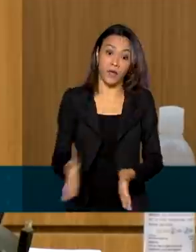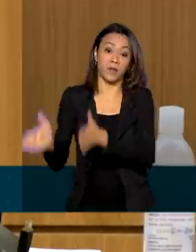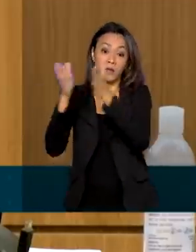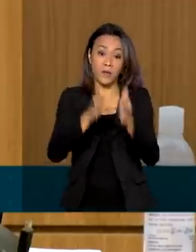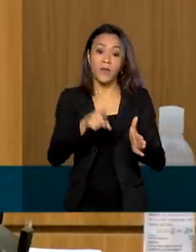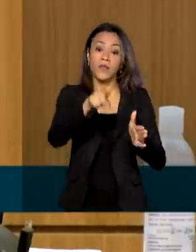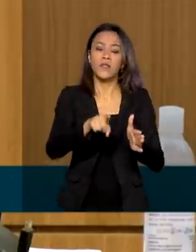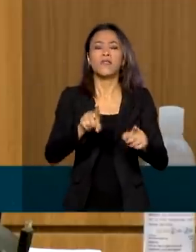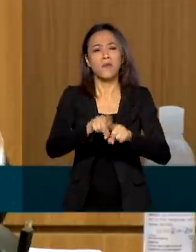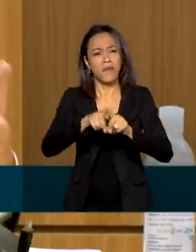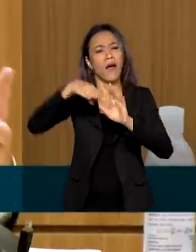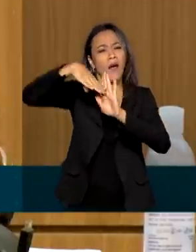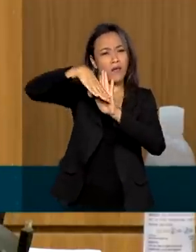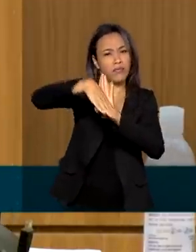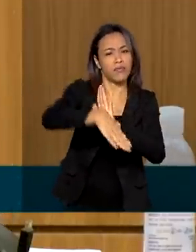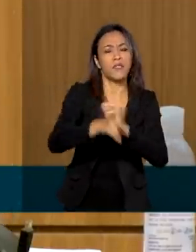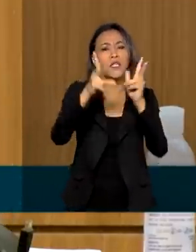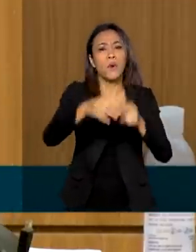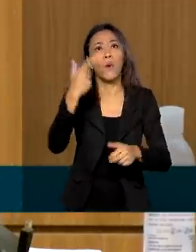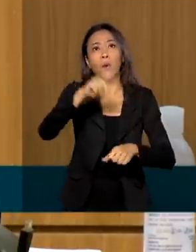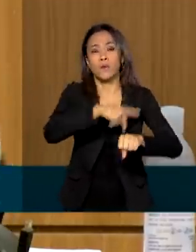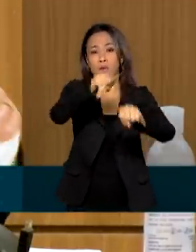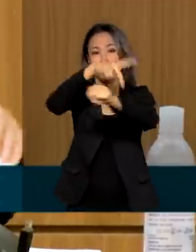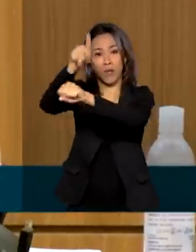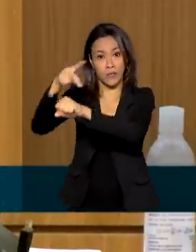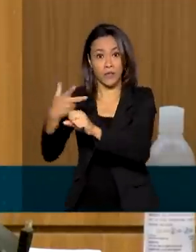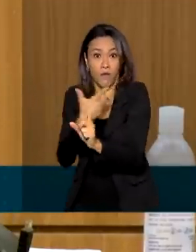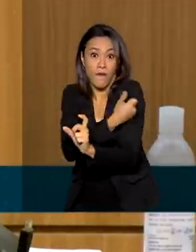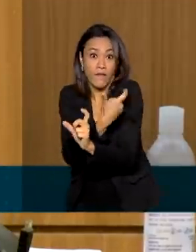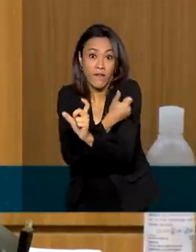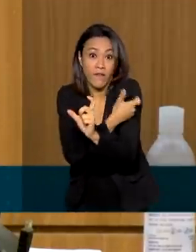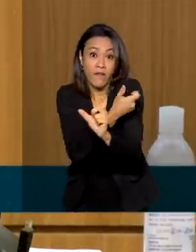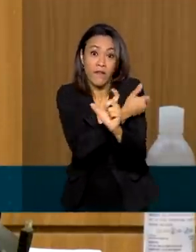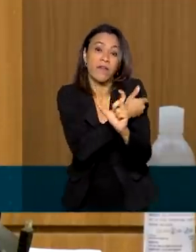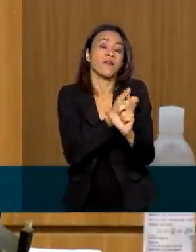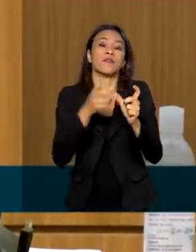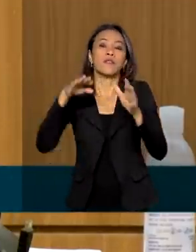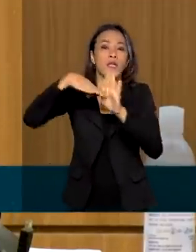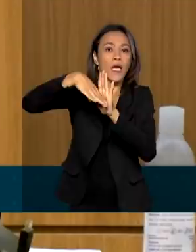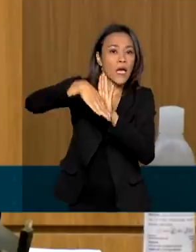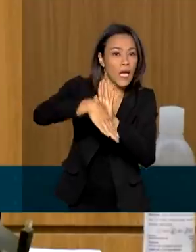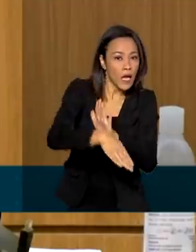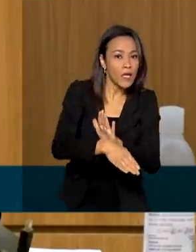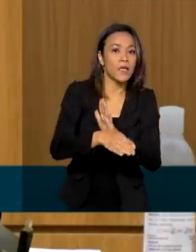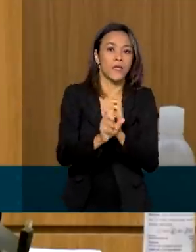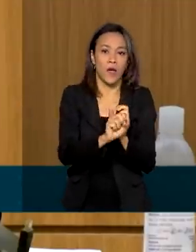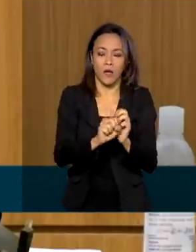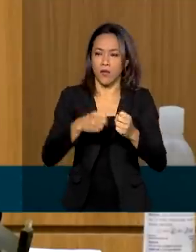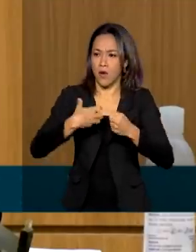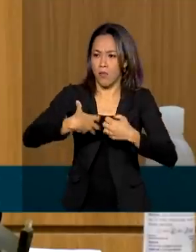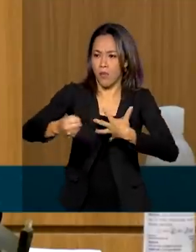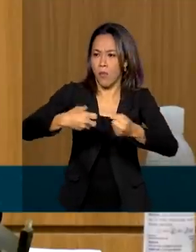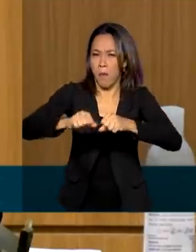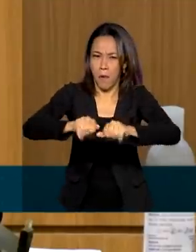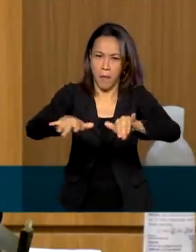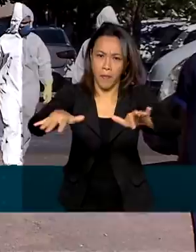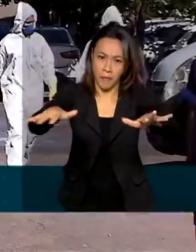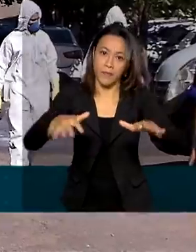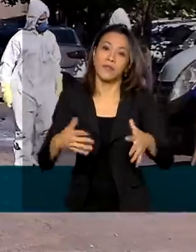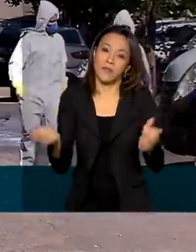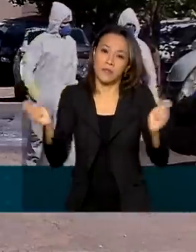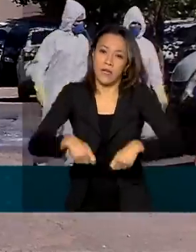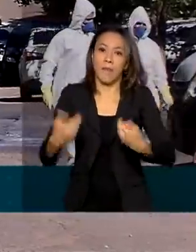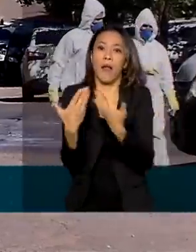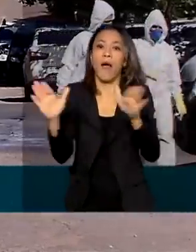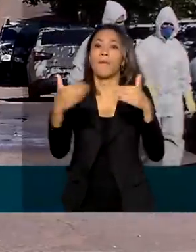Brasil com o que teve em outros lugares que estão mais adiantados na vacinação e, portanto, a economia tem a capacidade de reabrir.